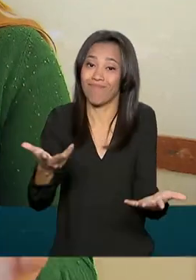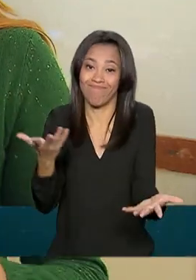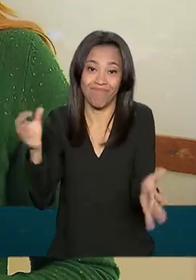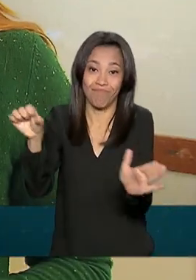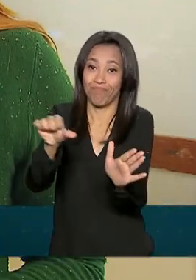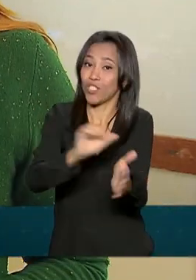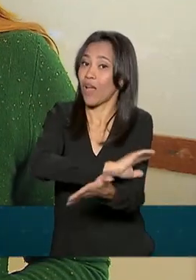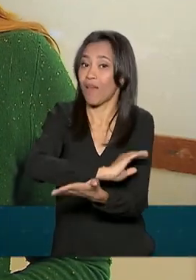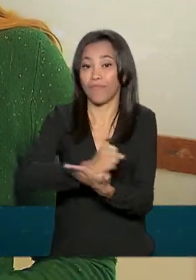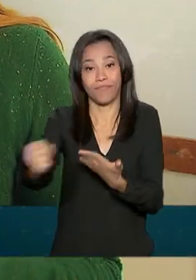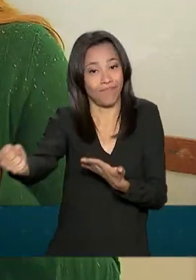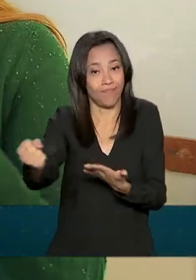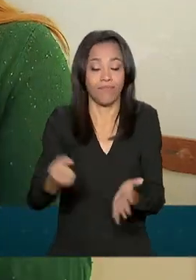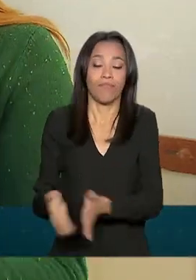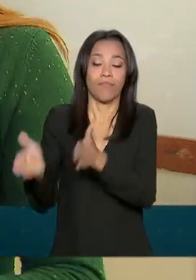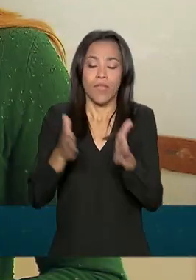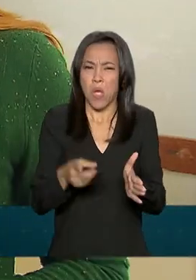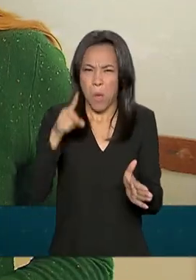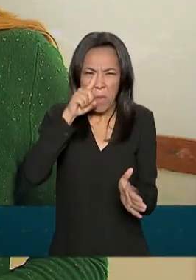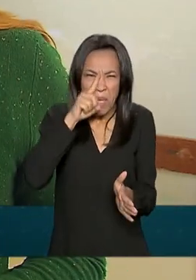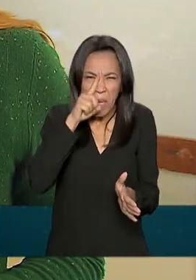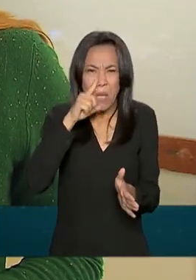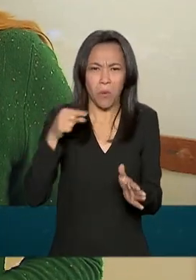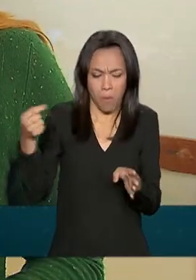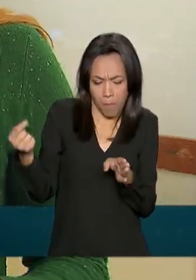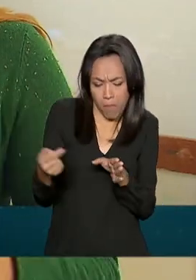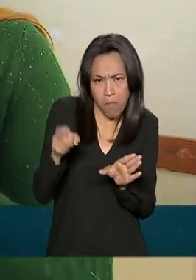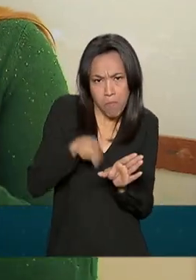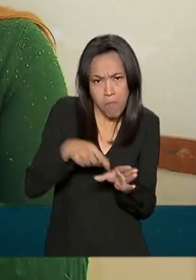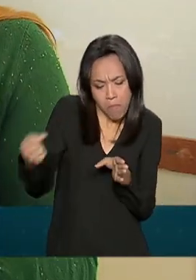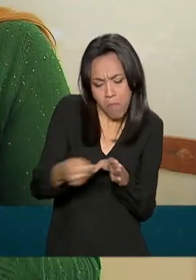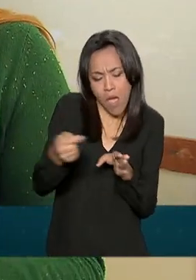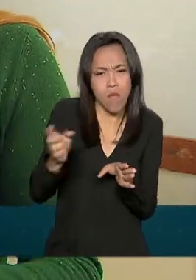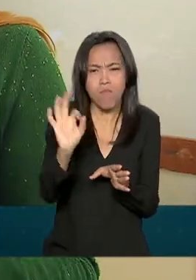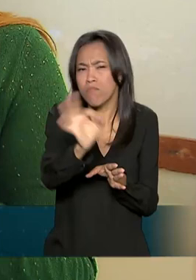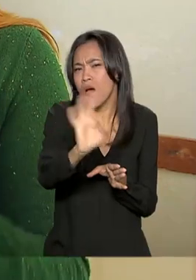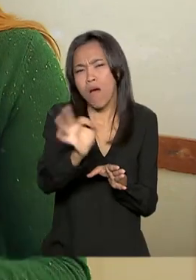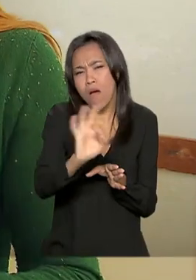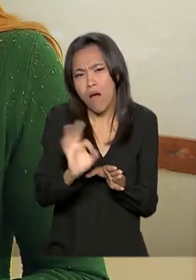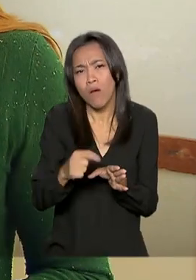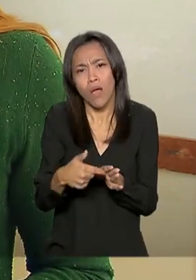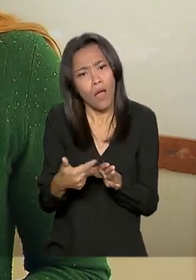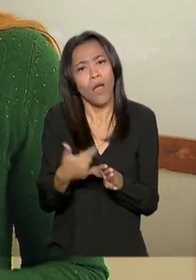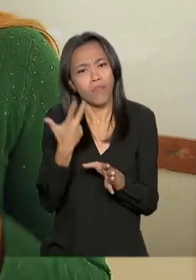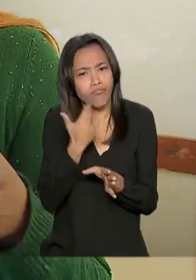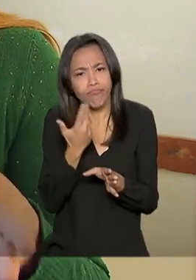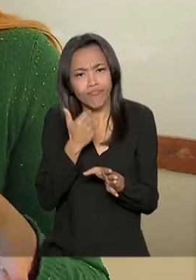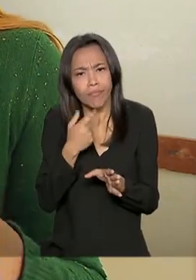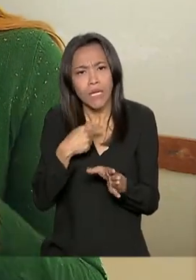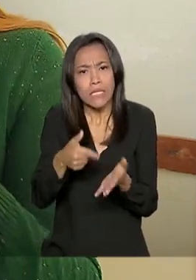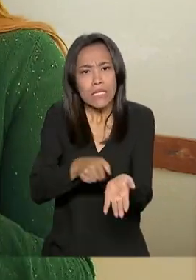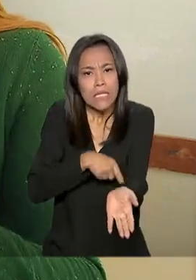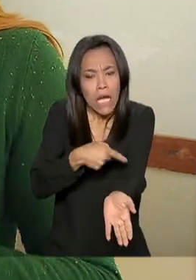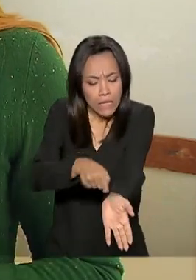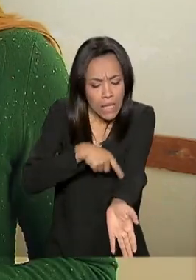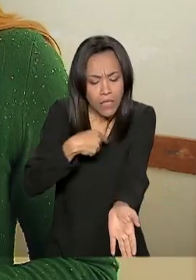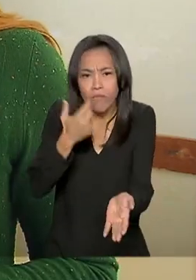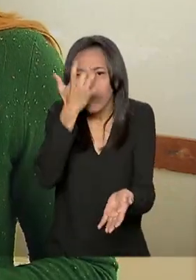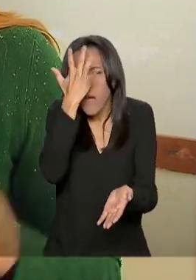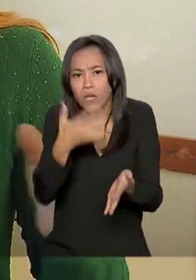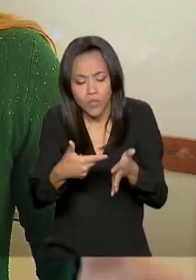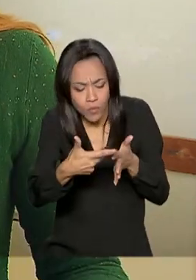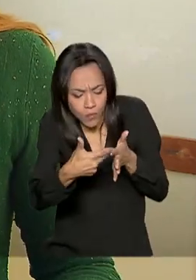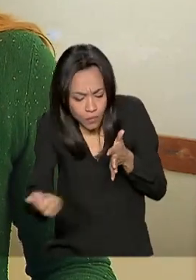nenhum risco para os bebês. O pezinho é escolhido para a picada por ser uma área bastante irrigada, o que facilita a coleta do